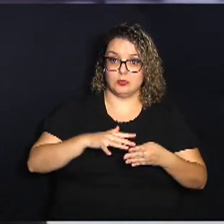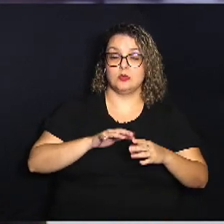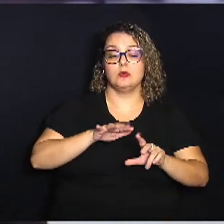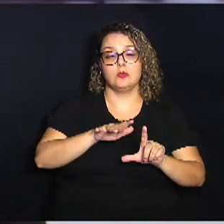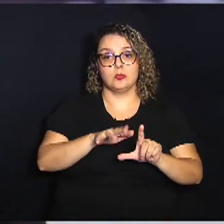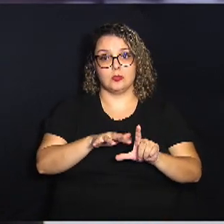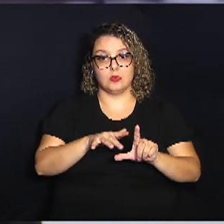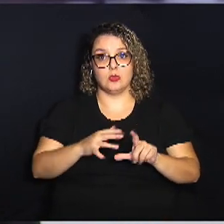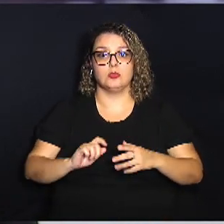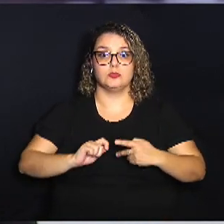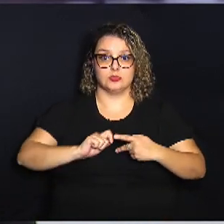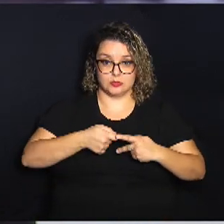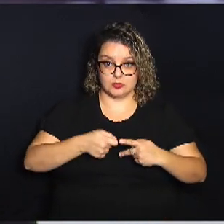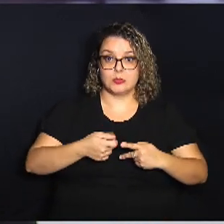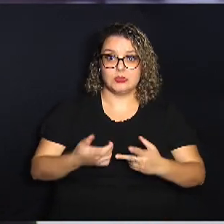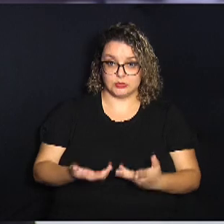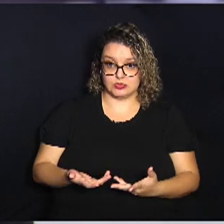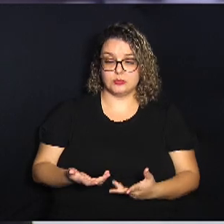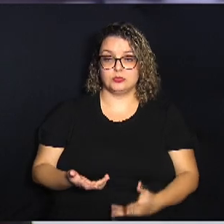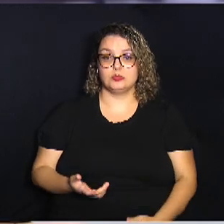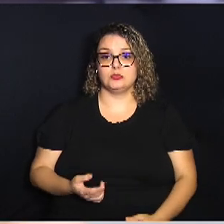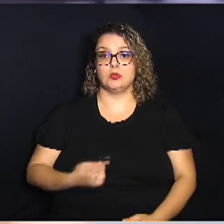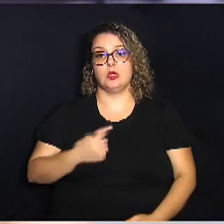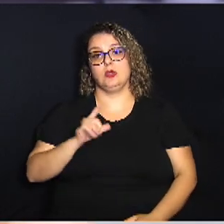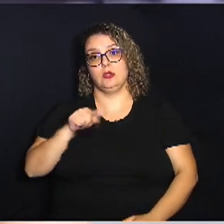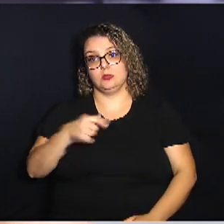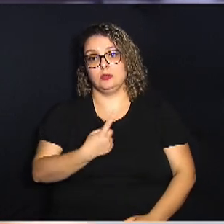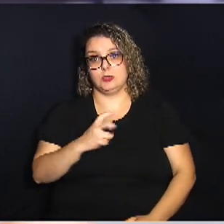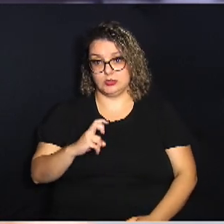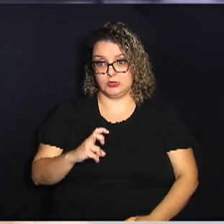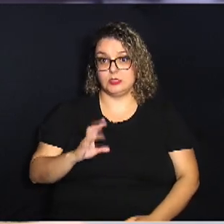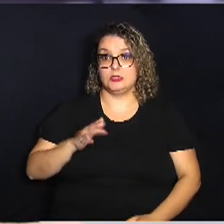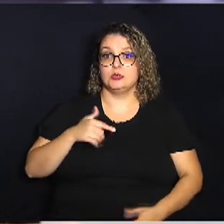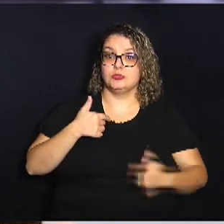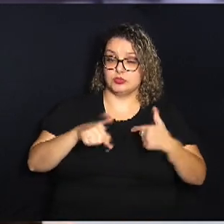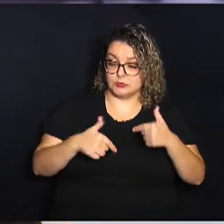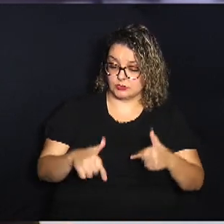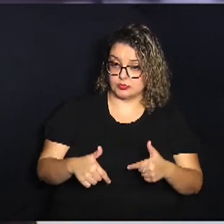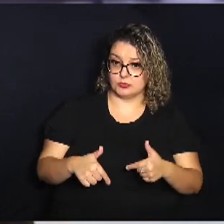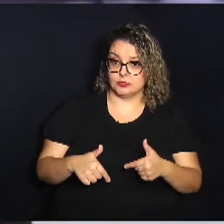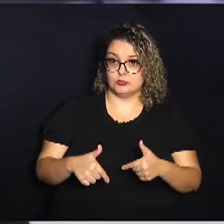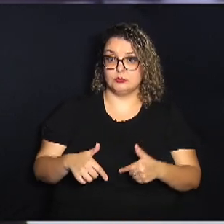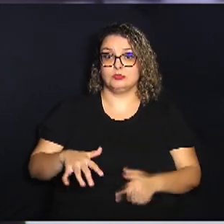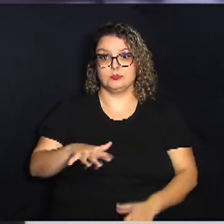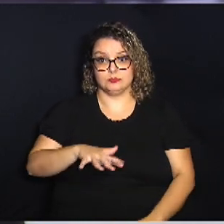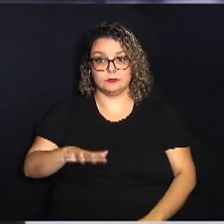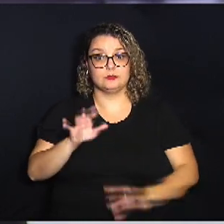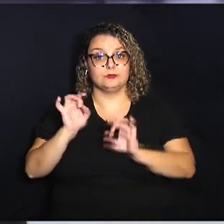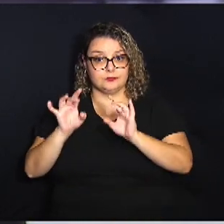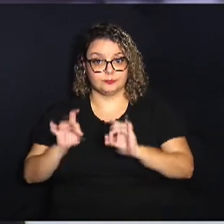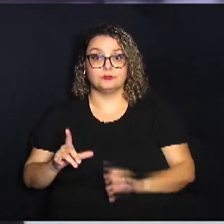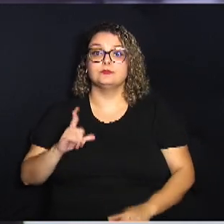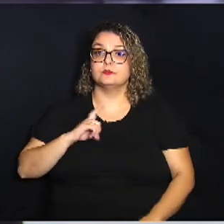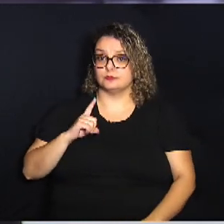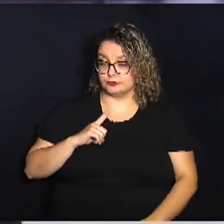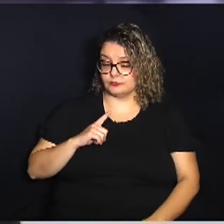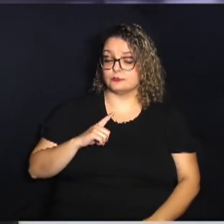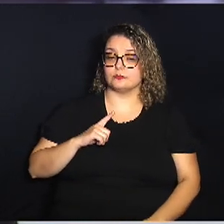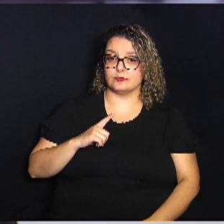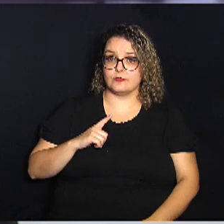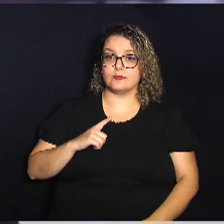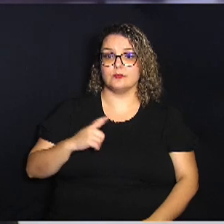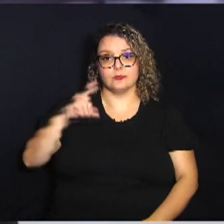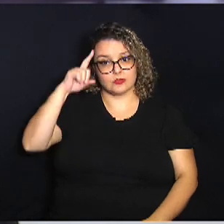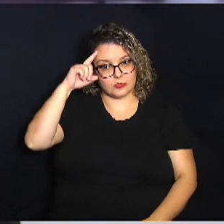PICS. No dia 15, quem já trabalha com o ambiente exclusivo também terá. E aí, no dia